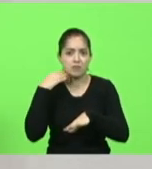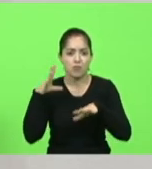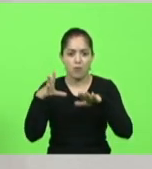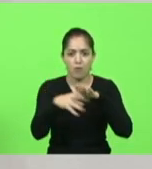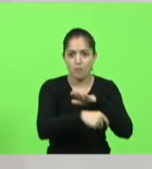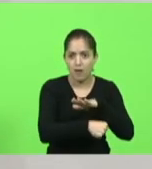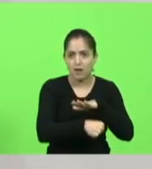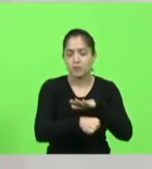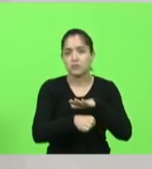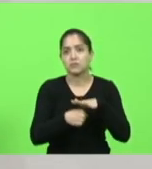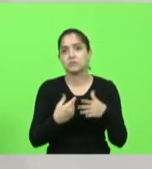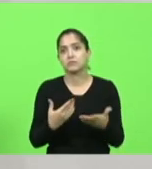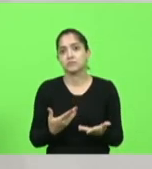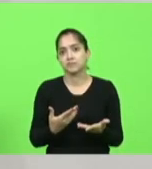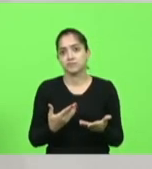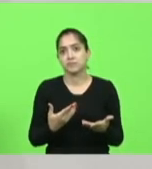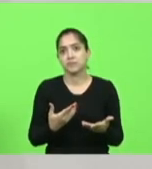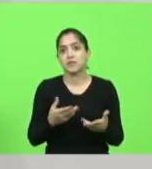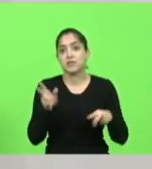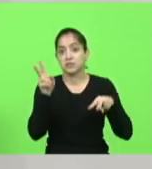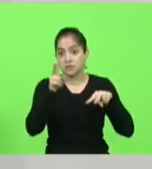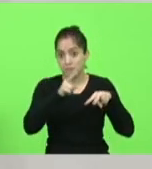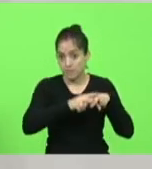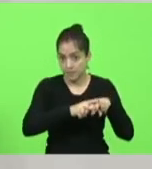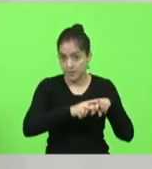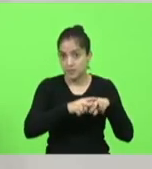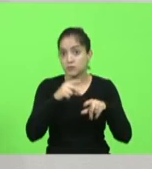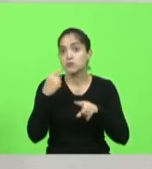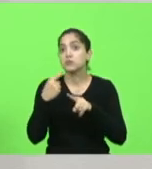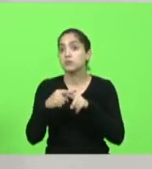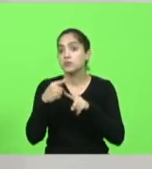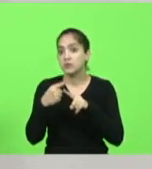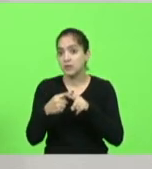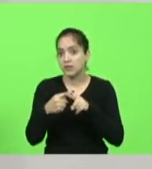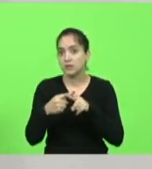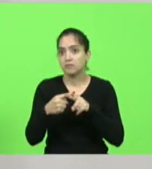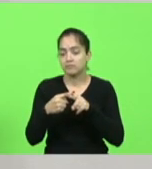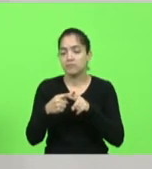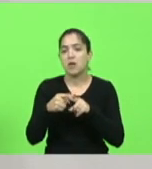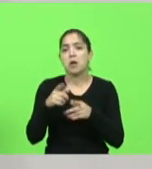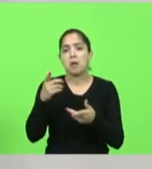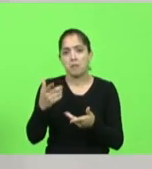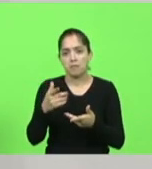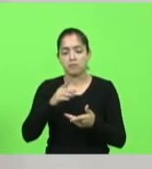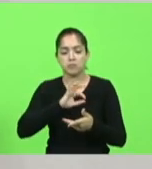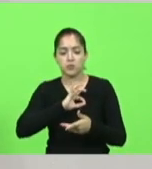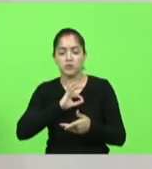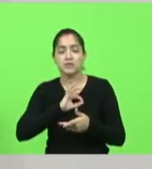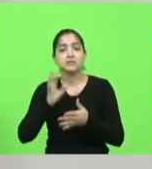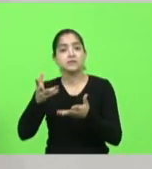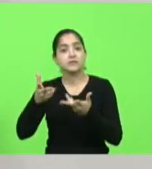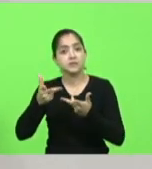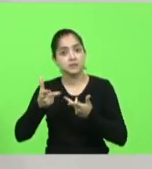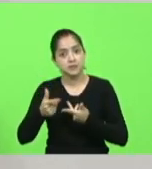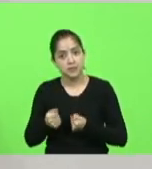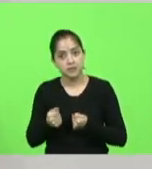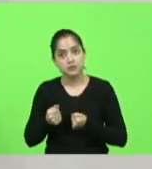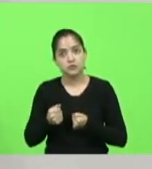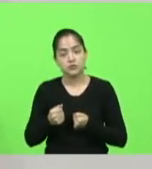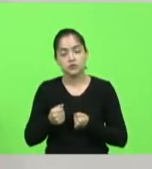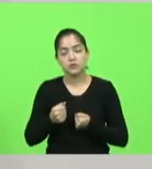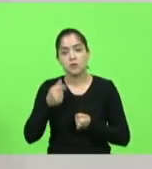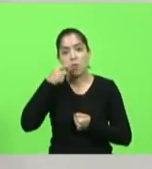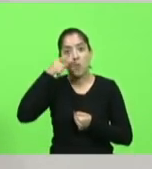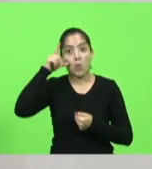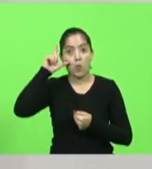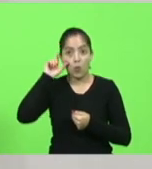na cadeia, estão na cadeia porque nós temos uma polícia eficiente. Só vê ontem eu recebi